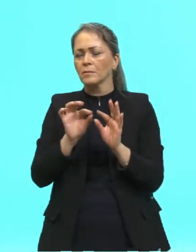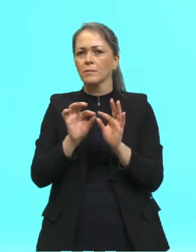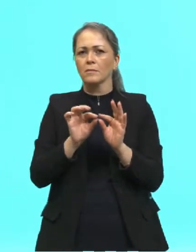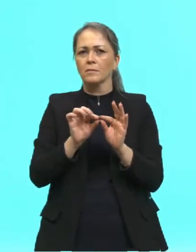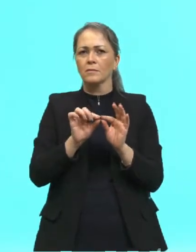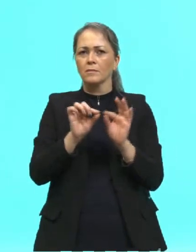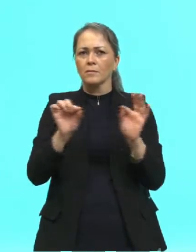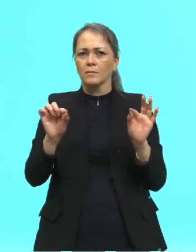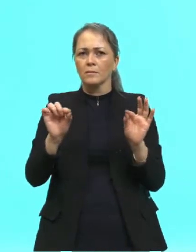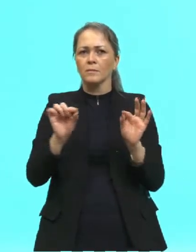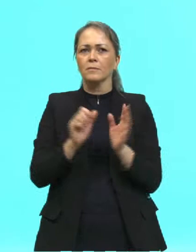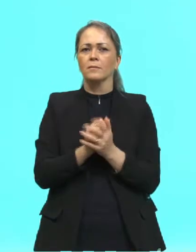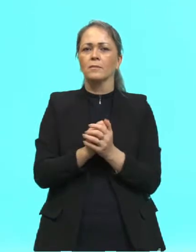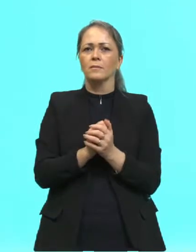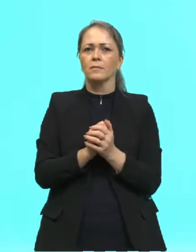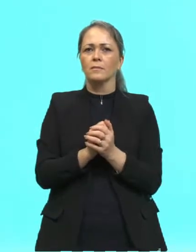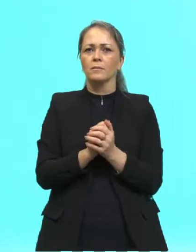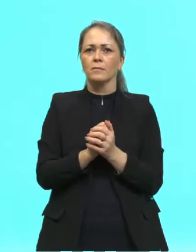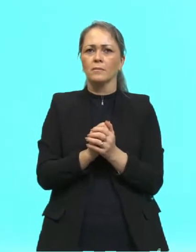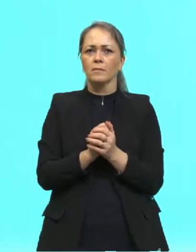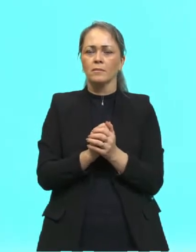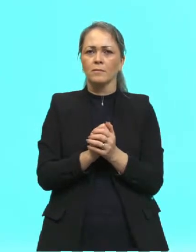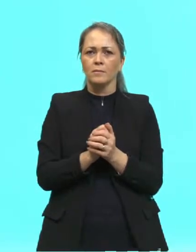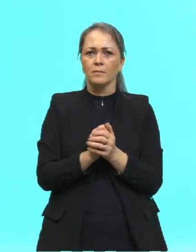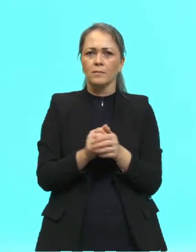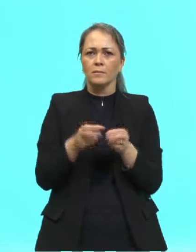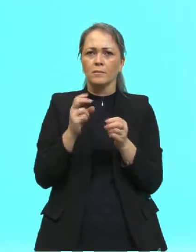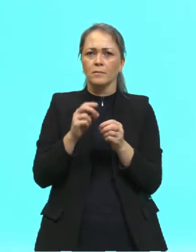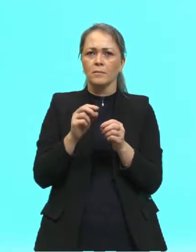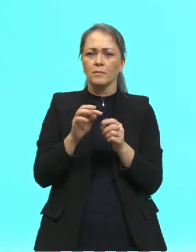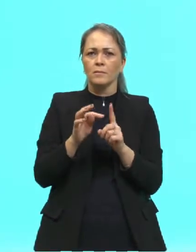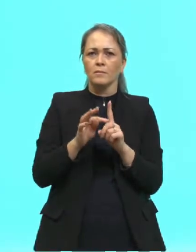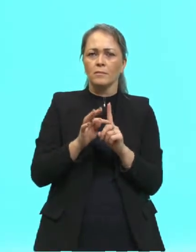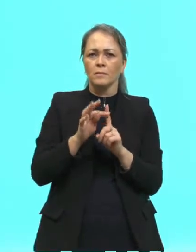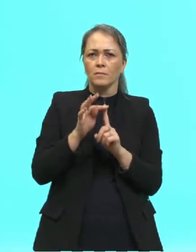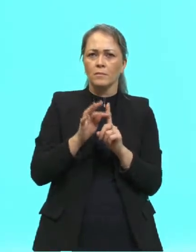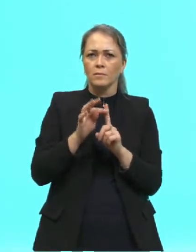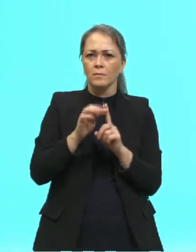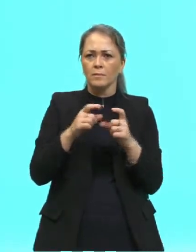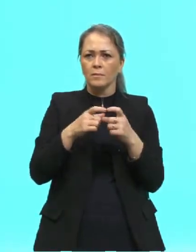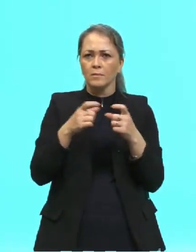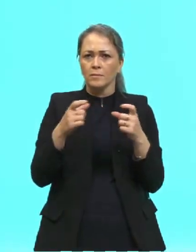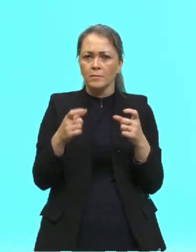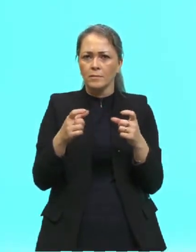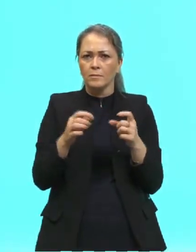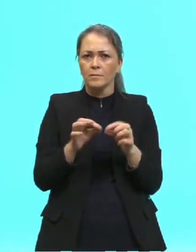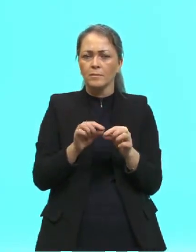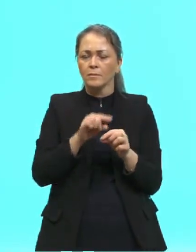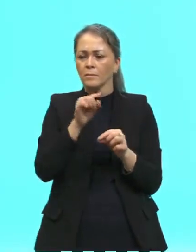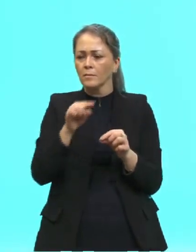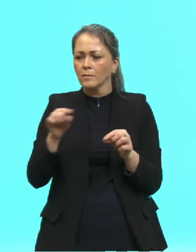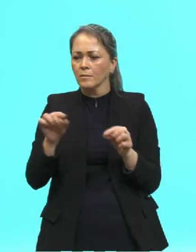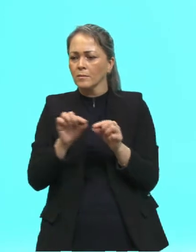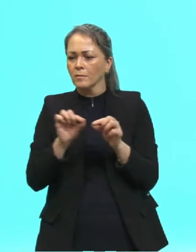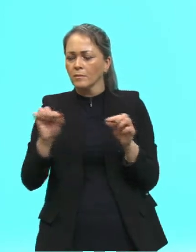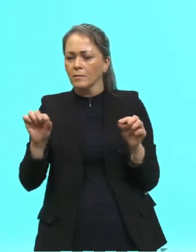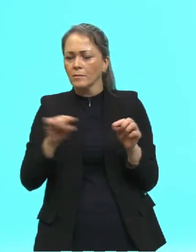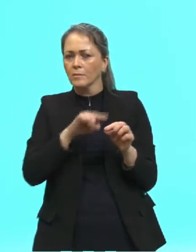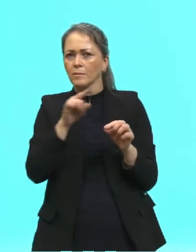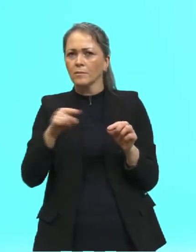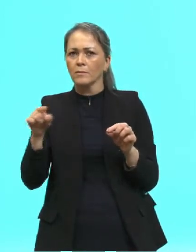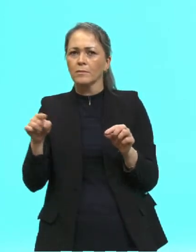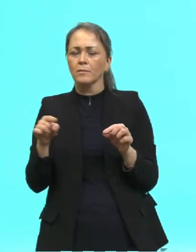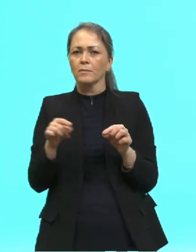Menor era o comprimento de onda, porque pode ver que aqui a temperatura é maior e o comprimento de onda é menor, está mais para a